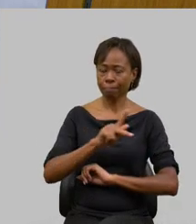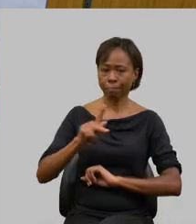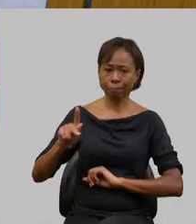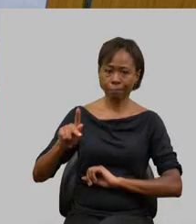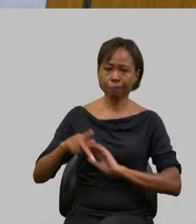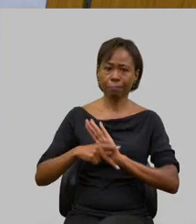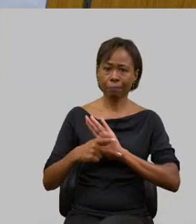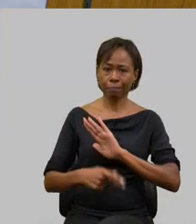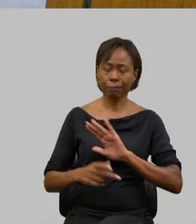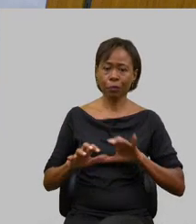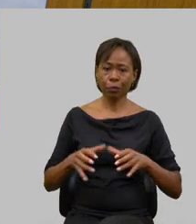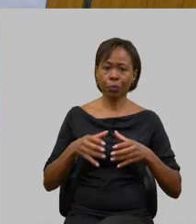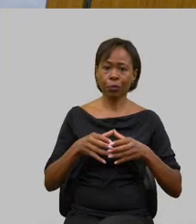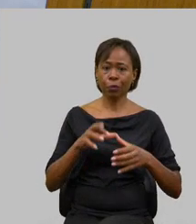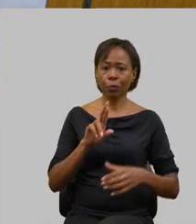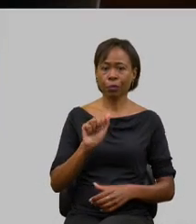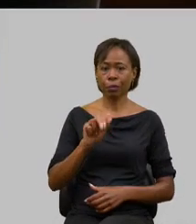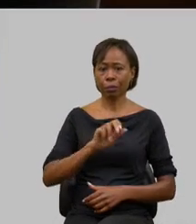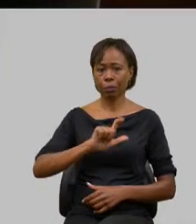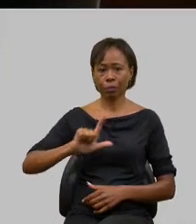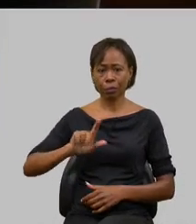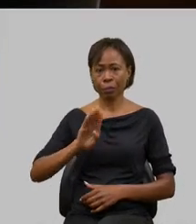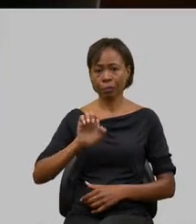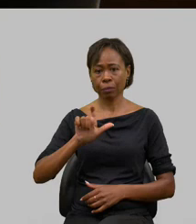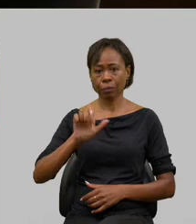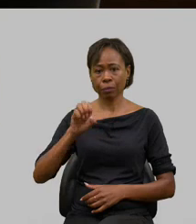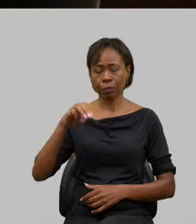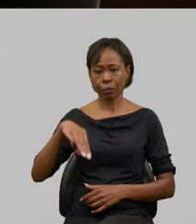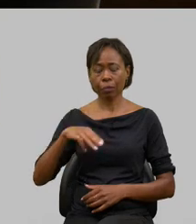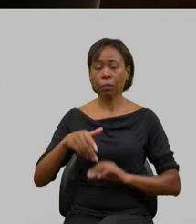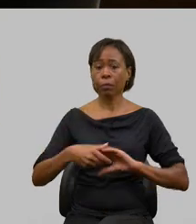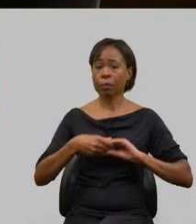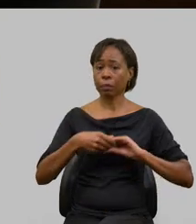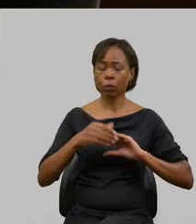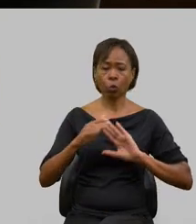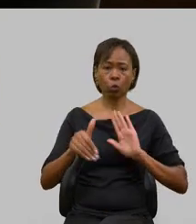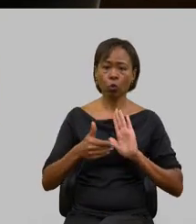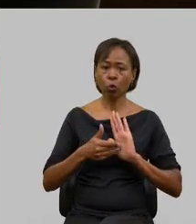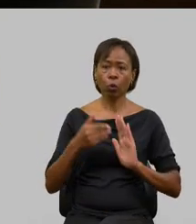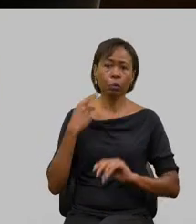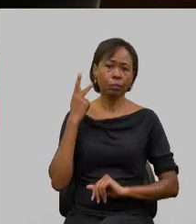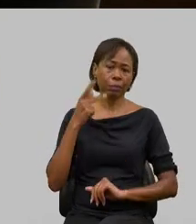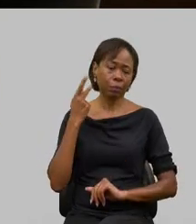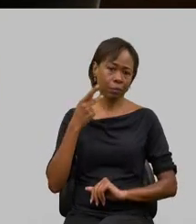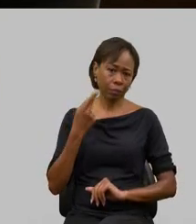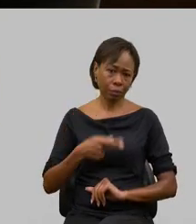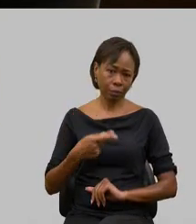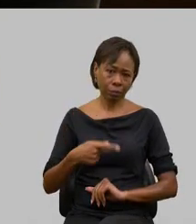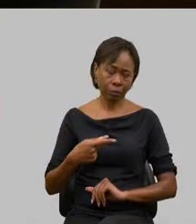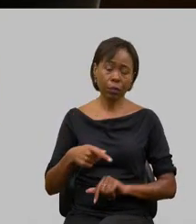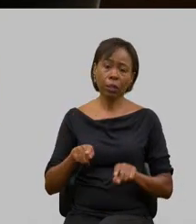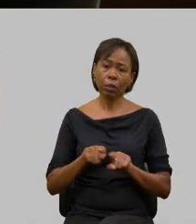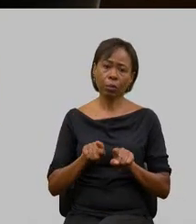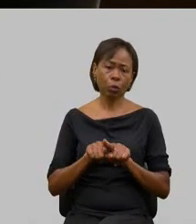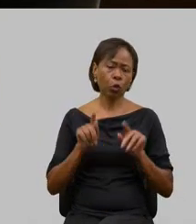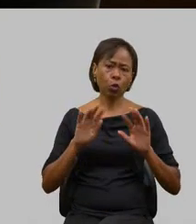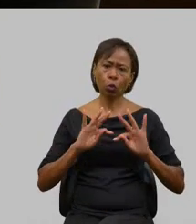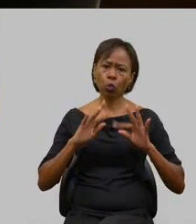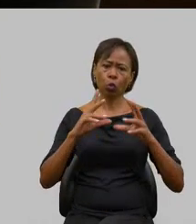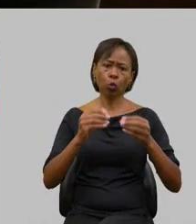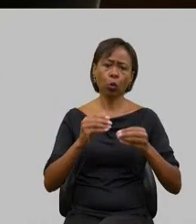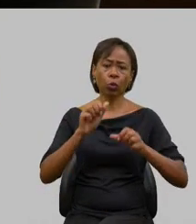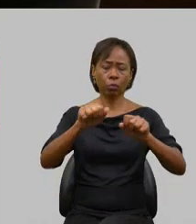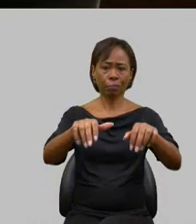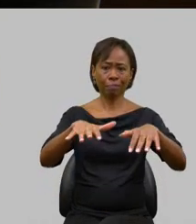Agropecuária nosso deputado Raul Belém cumprimentar os parlamentares aqui da casa cumprimentar todo o público que está aqui com a